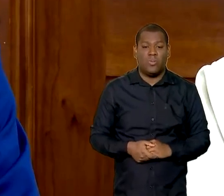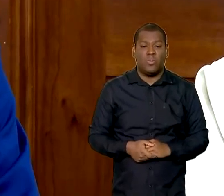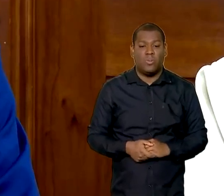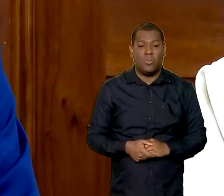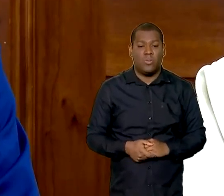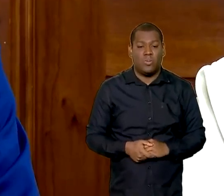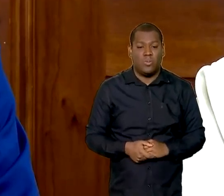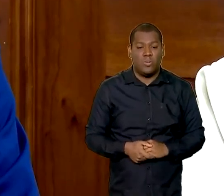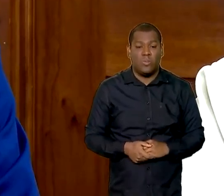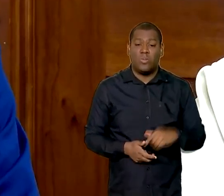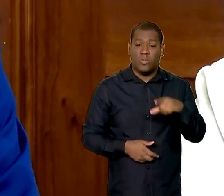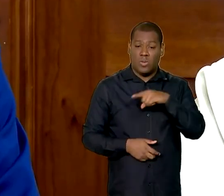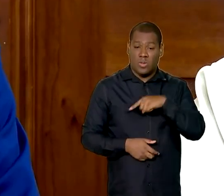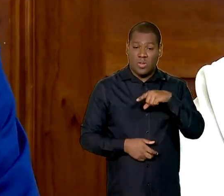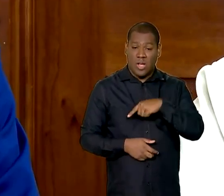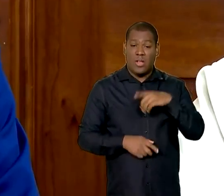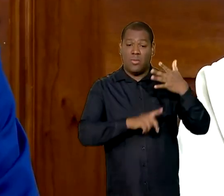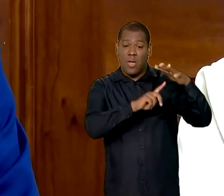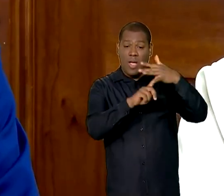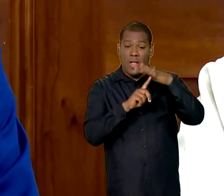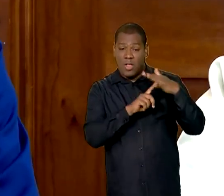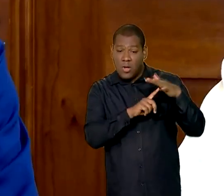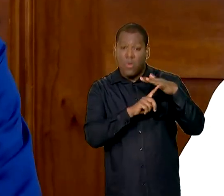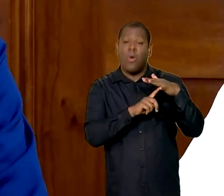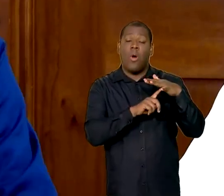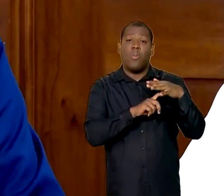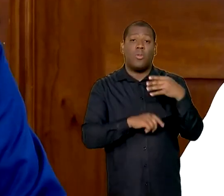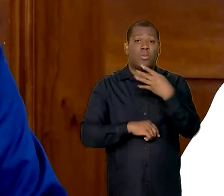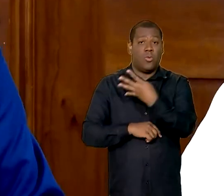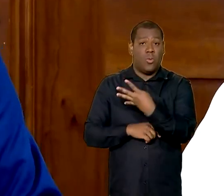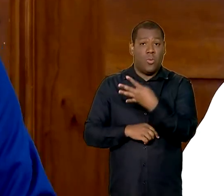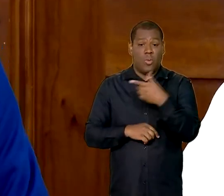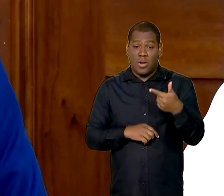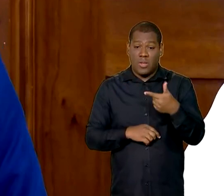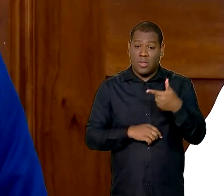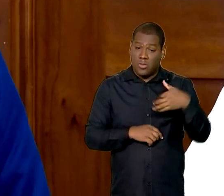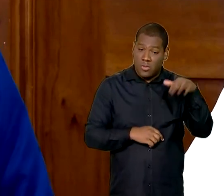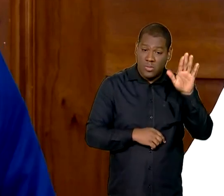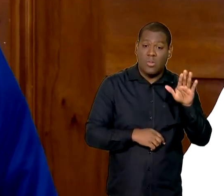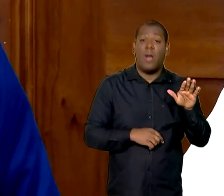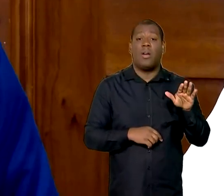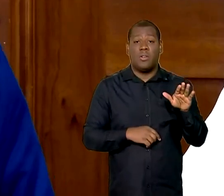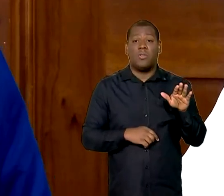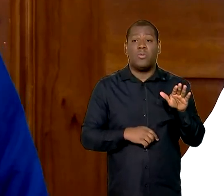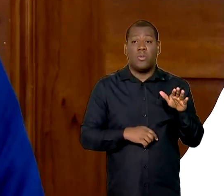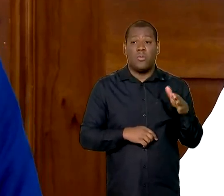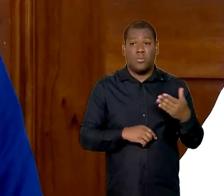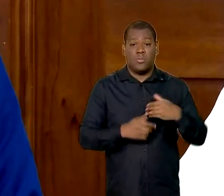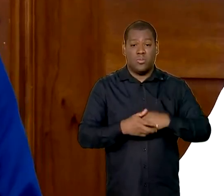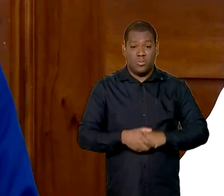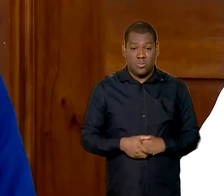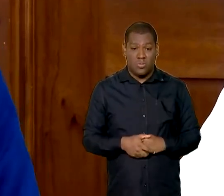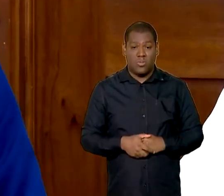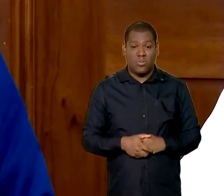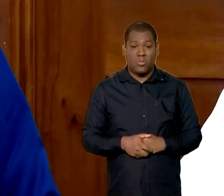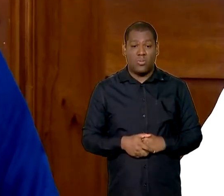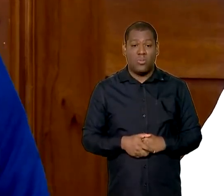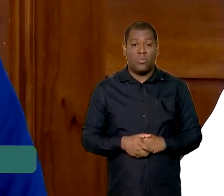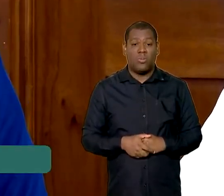42 equipamentos de helicópteros das Forças Armadas e dos governos estaduais, em torno de